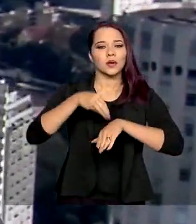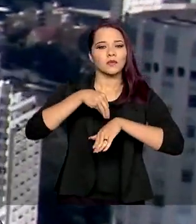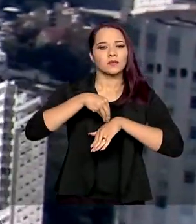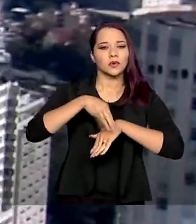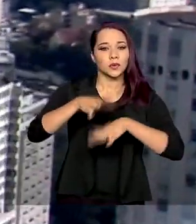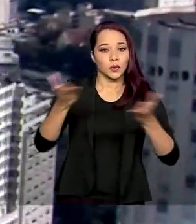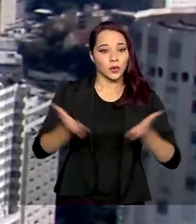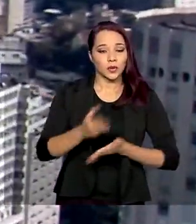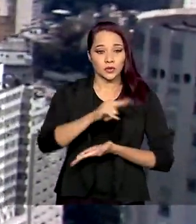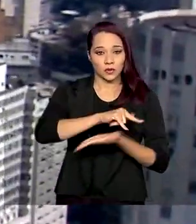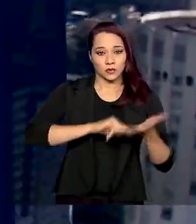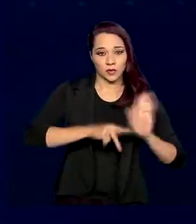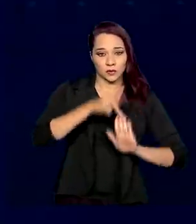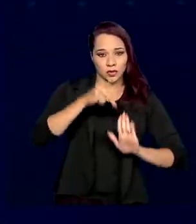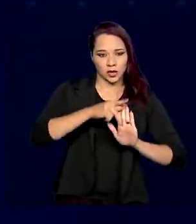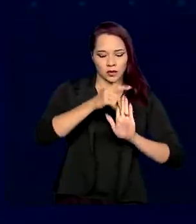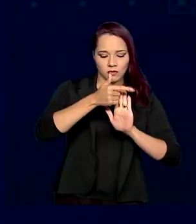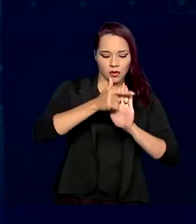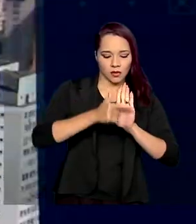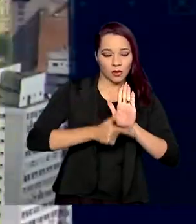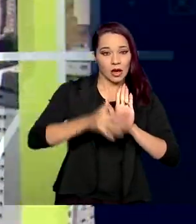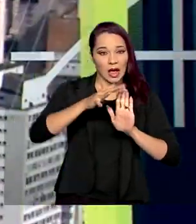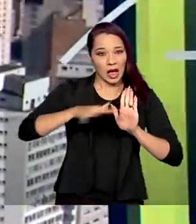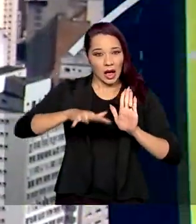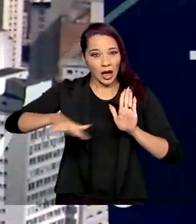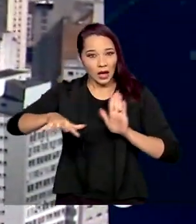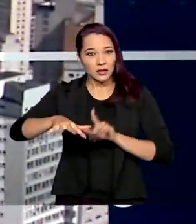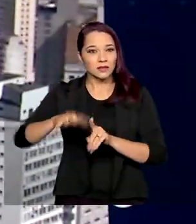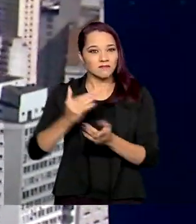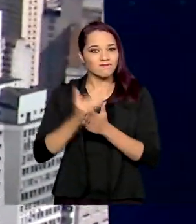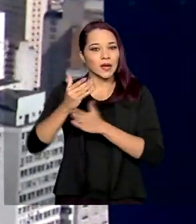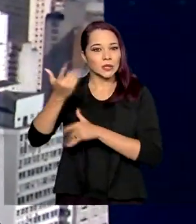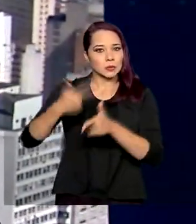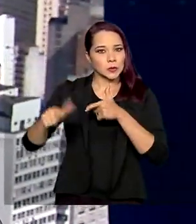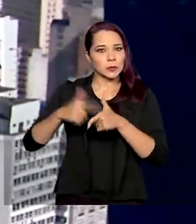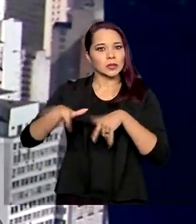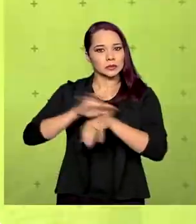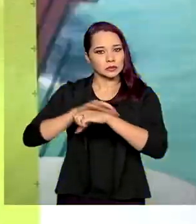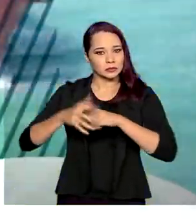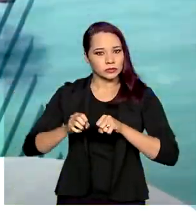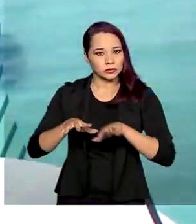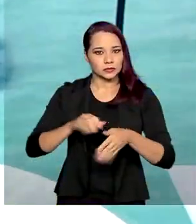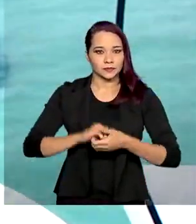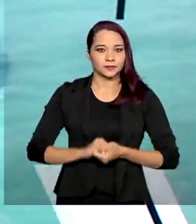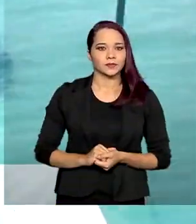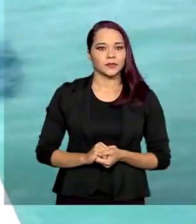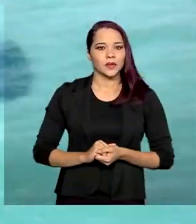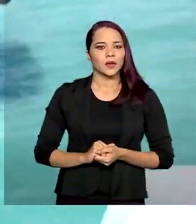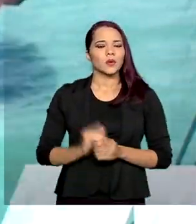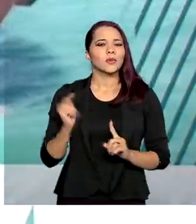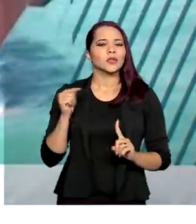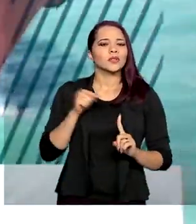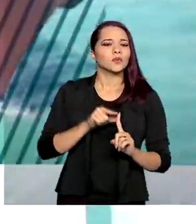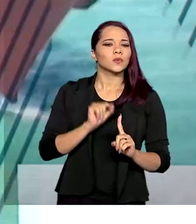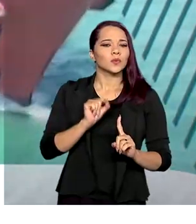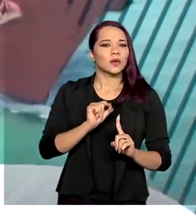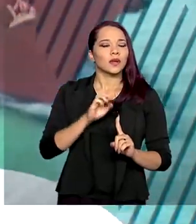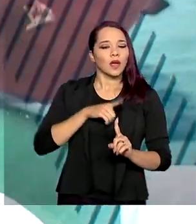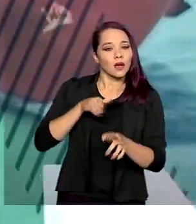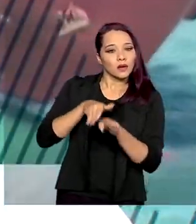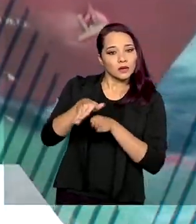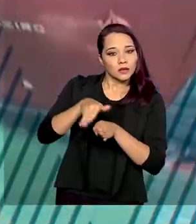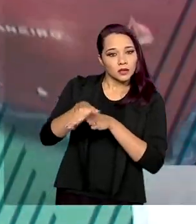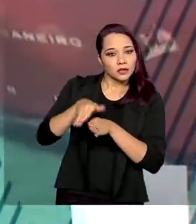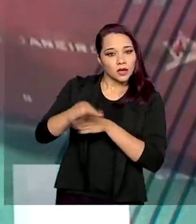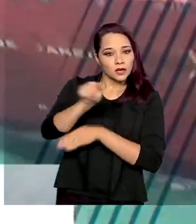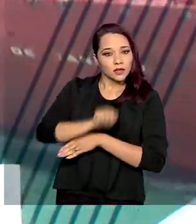hoje uma portaria listando os setores que têm sido mais impactados pela pandemia de Covid-19. O objetivo é orientar